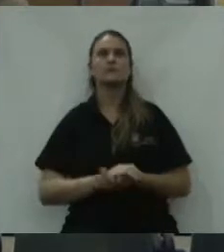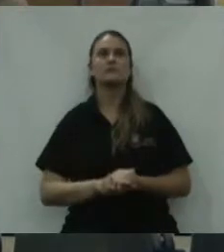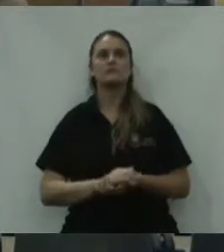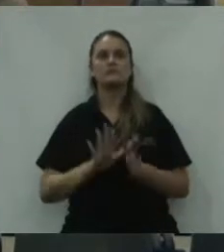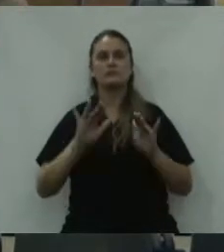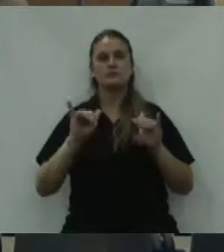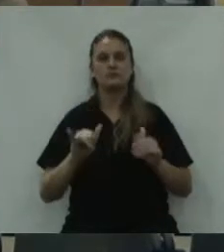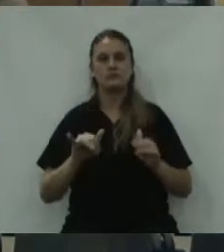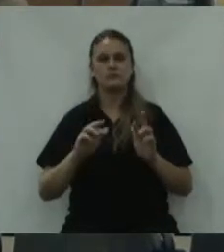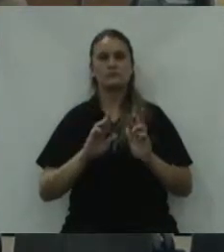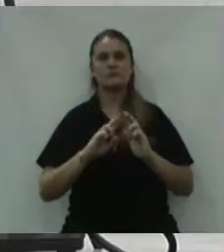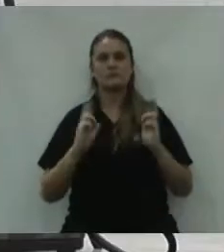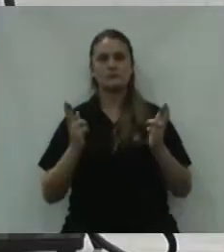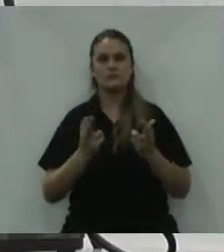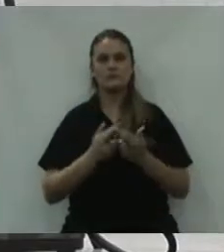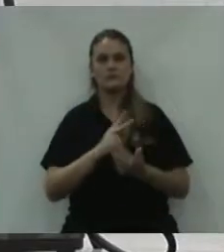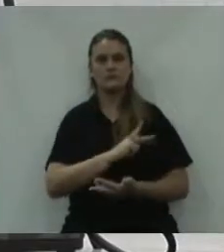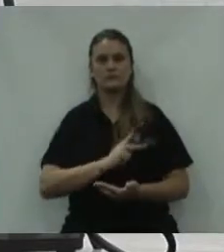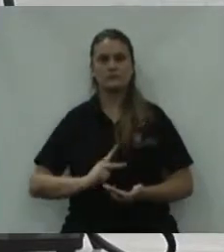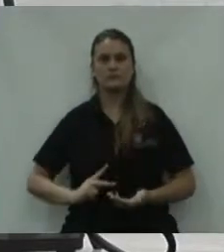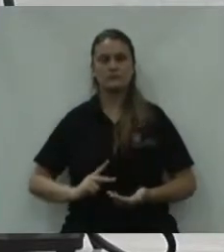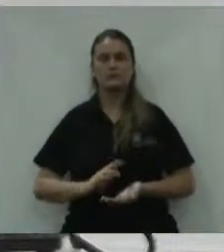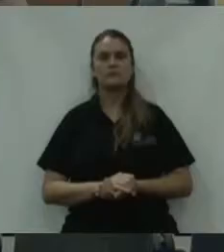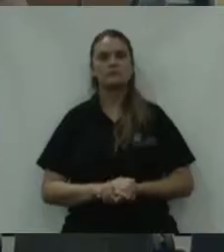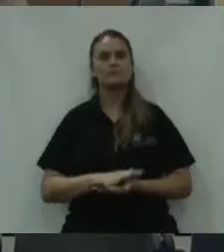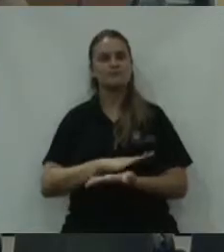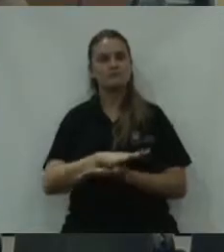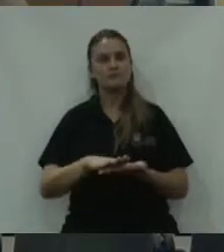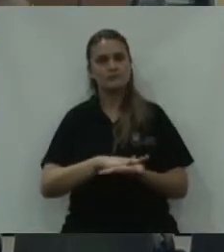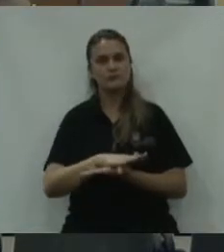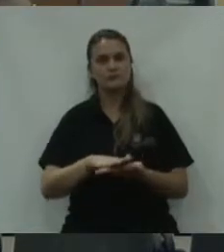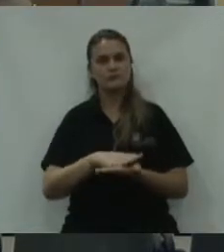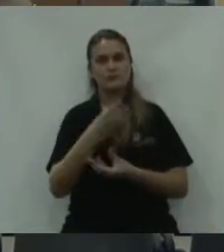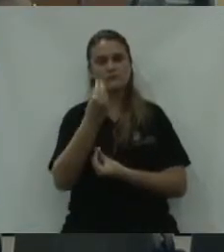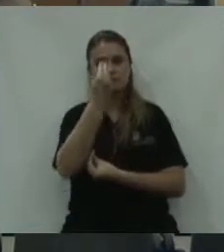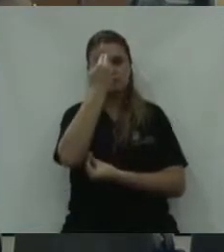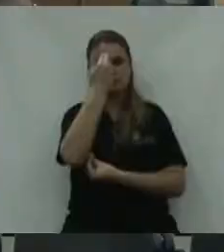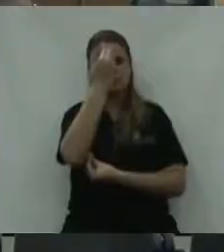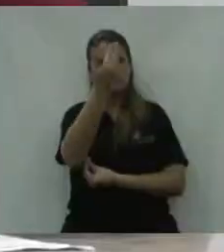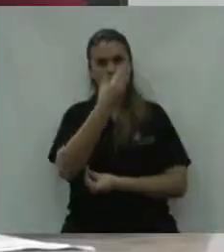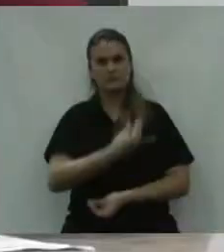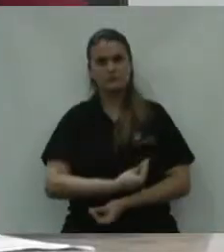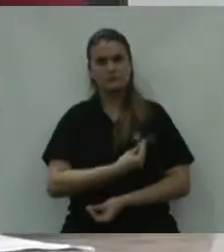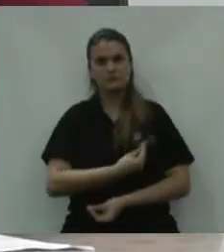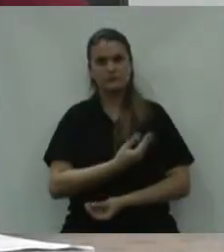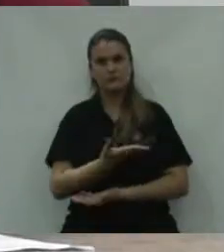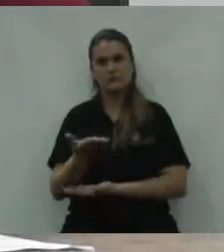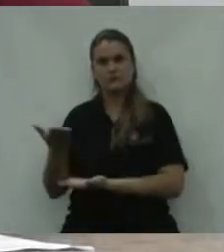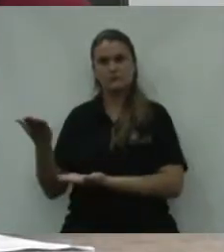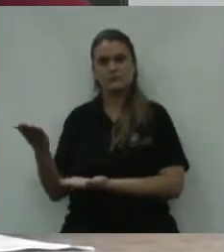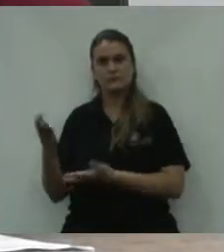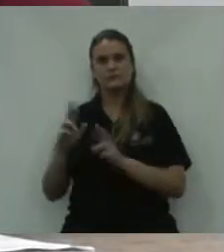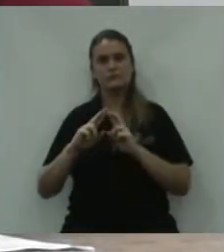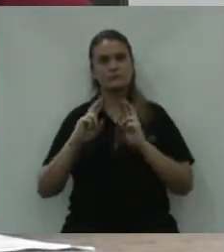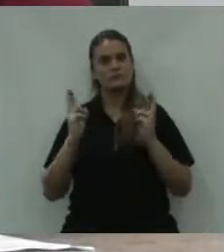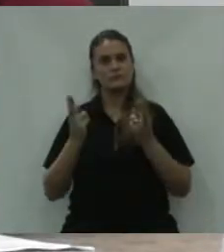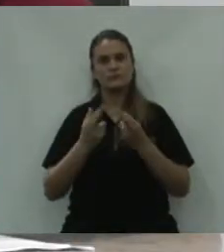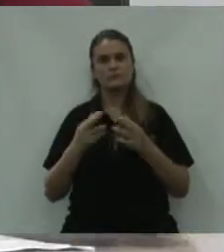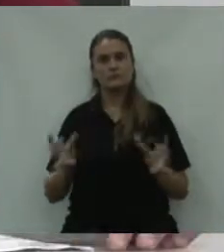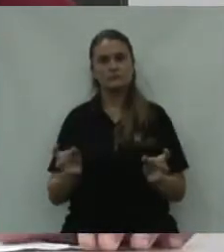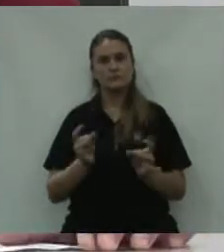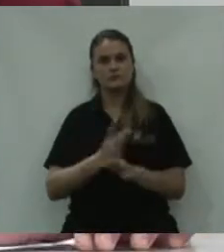Fim da ordem do dia, senhor presidente. Então, nada mais havendo, agradecemos a presença dos senhores e diz,